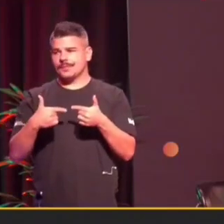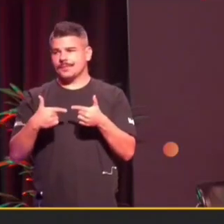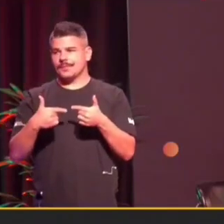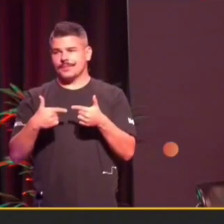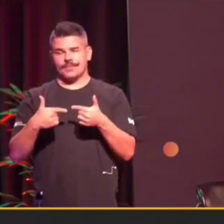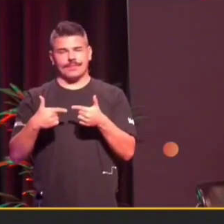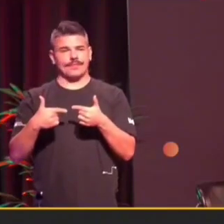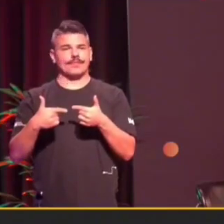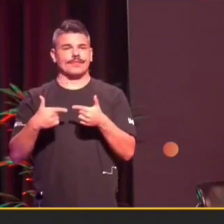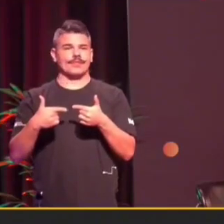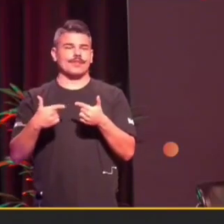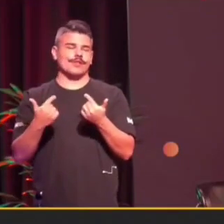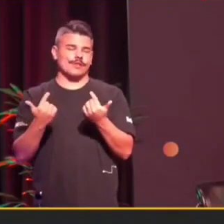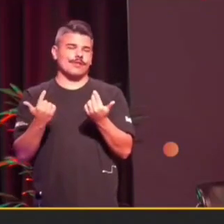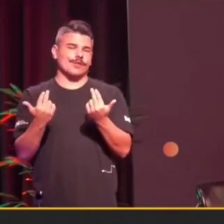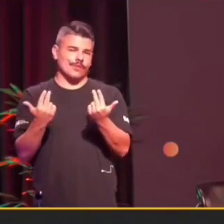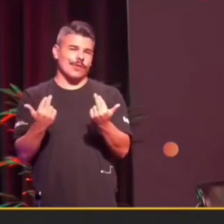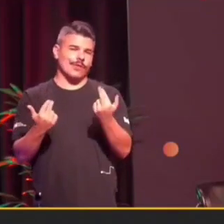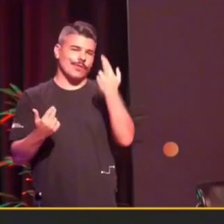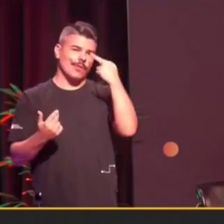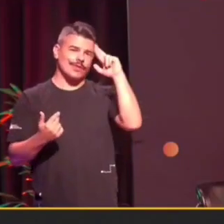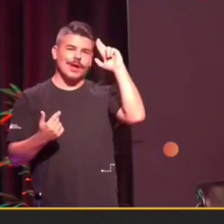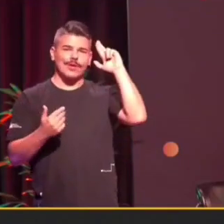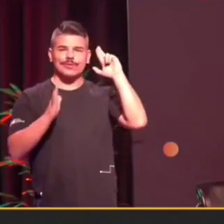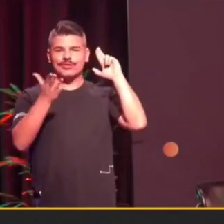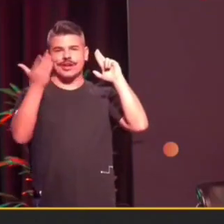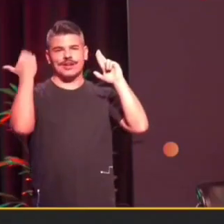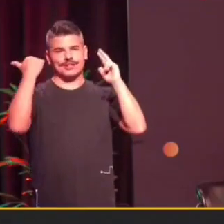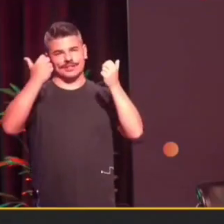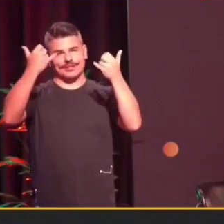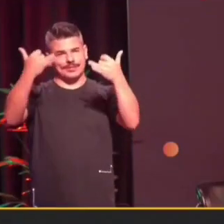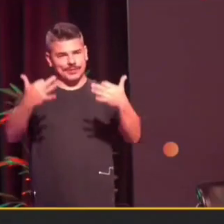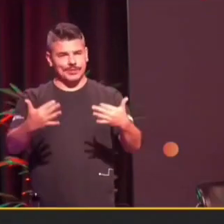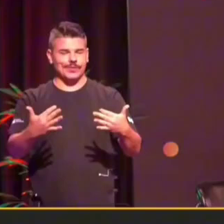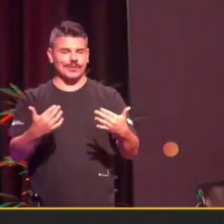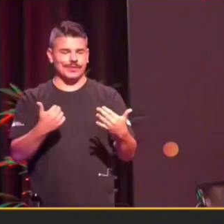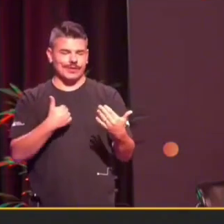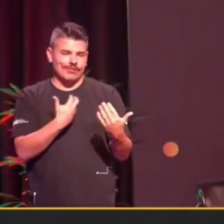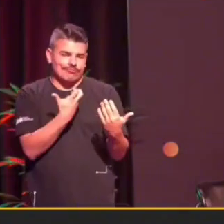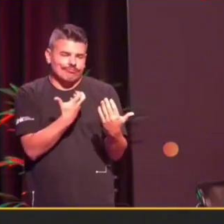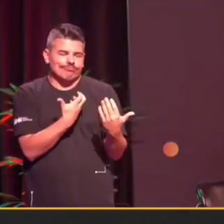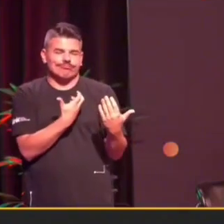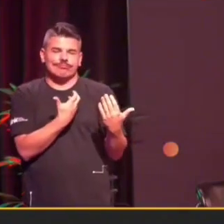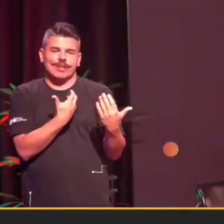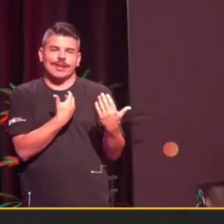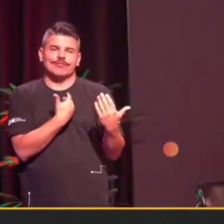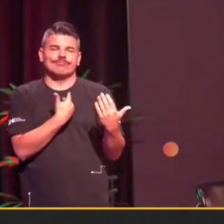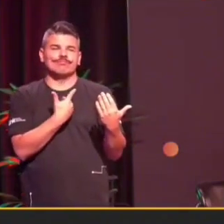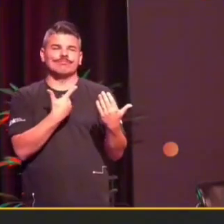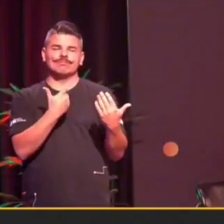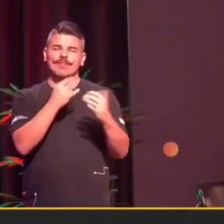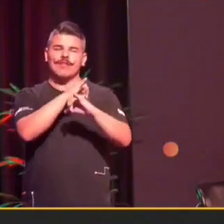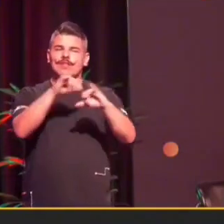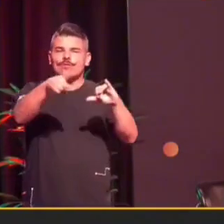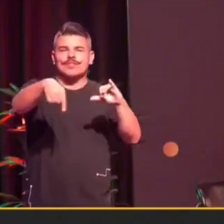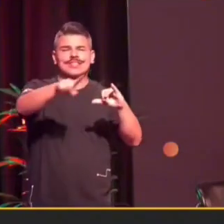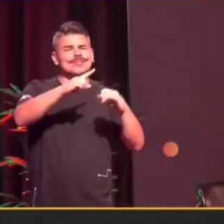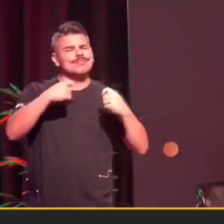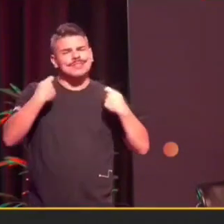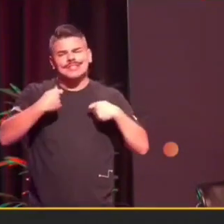Assim como o Ronaldo falou, é necessário ter coragem para